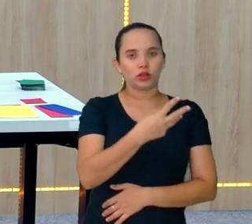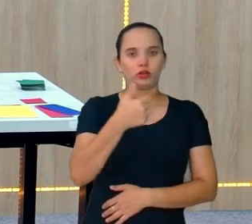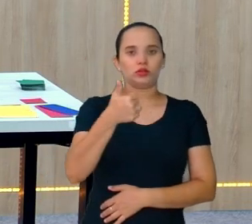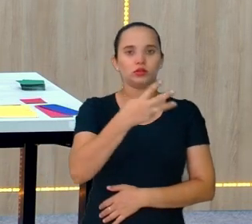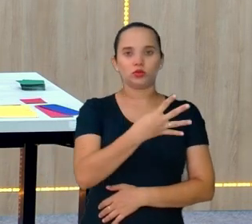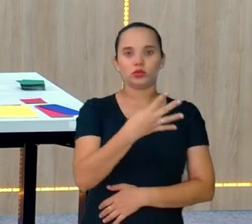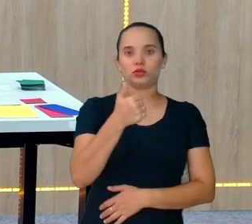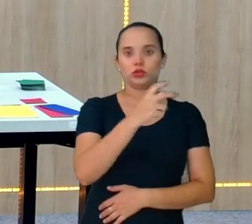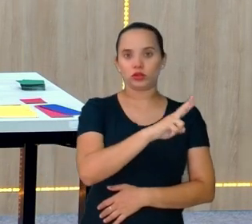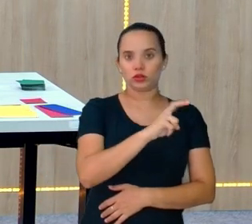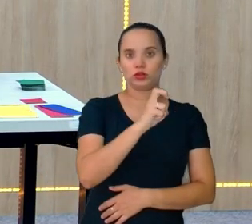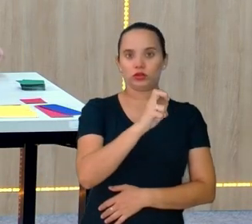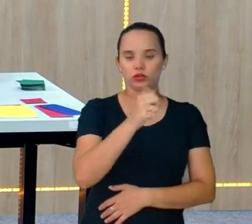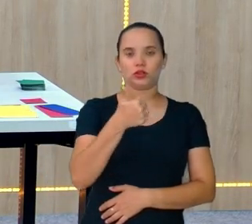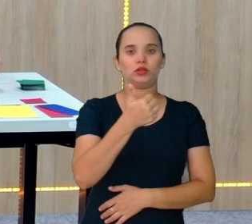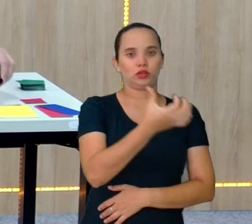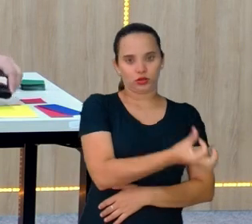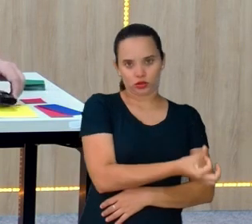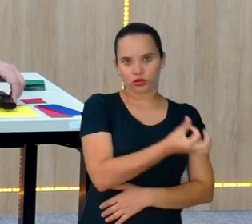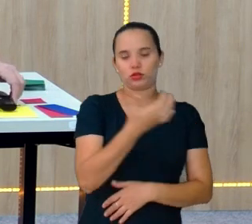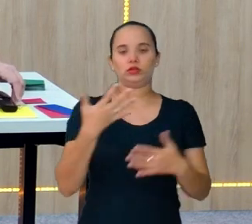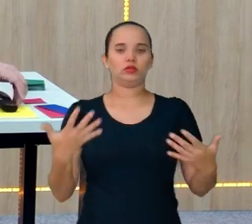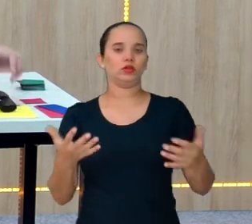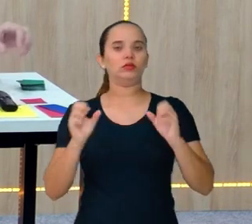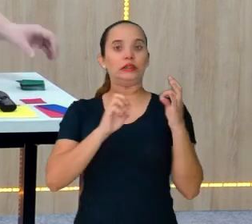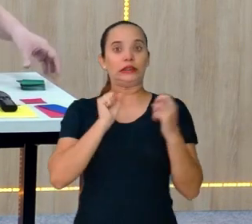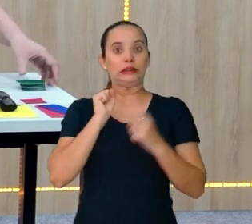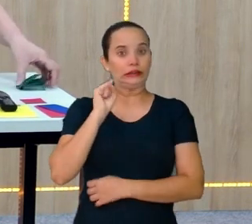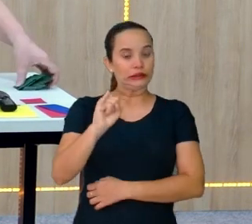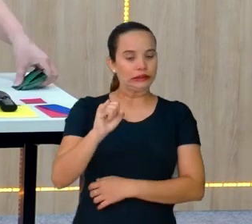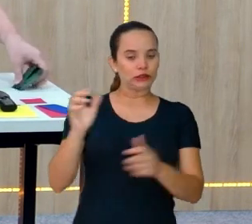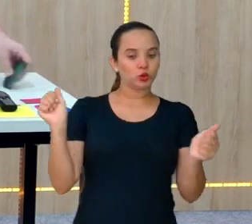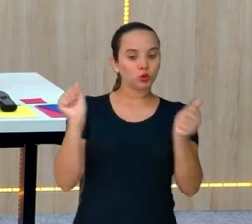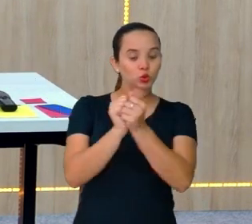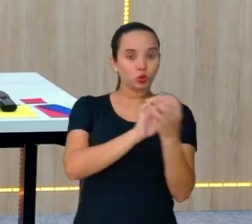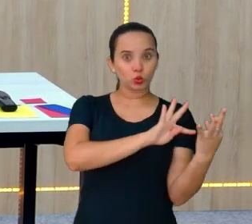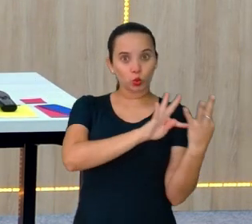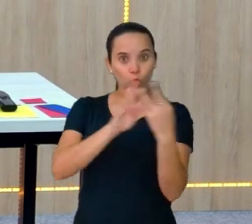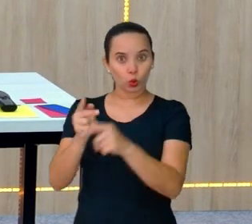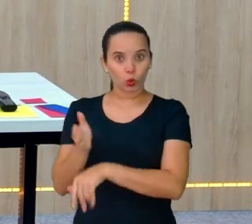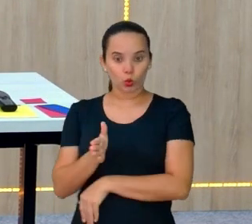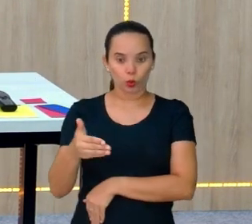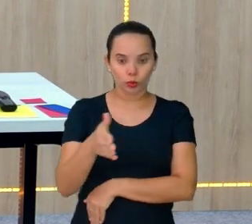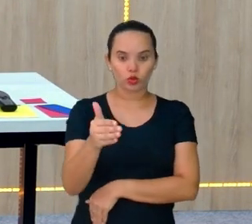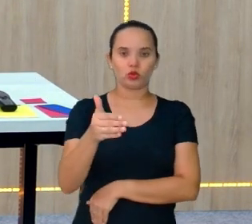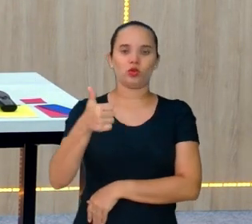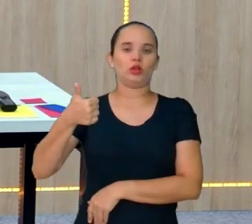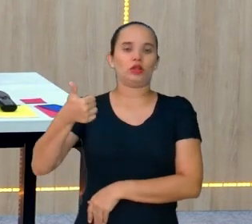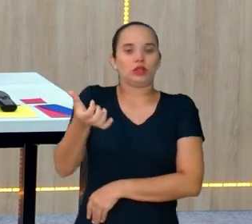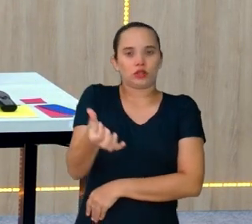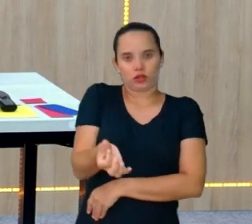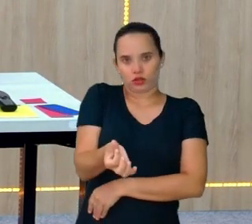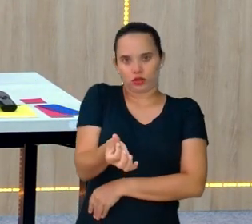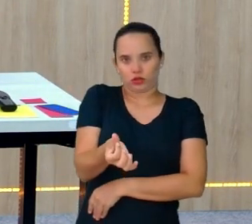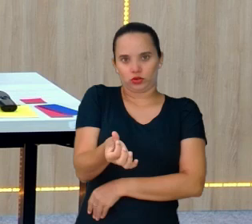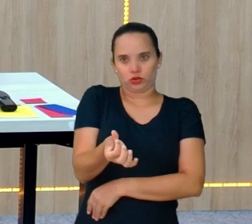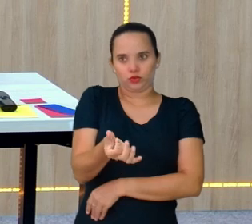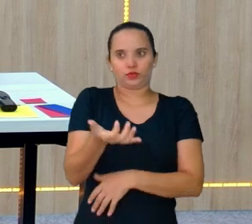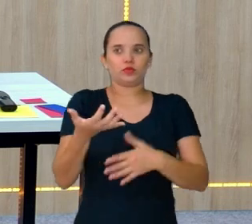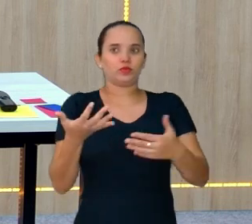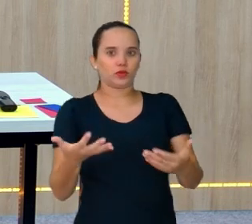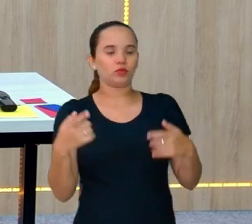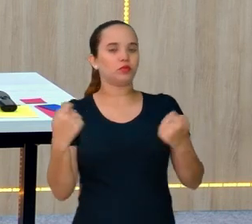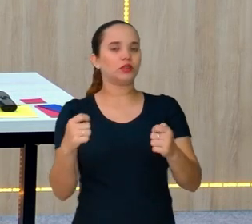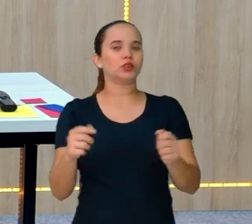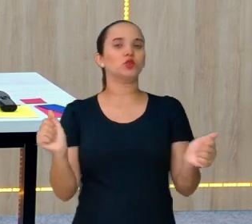Então, se eu juntar todos os peixinhos, eu vou ter 16. O é que eu vou fazer? Eu vou juntar os peixinhos aqui.